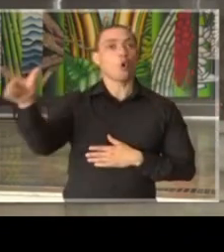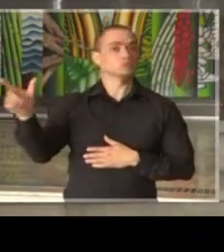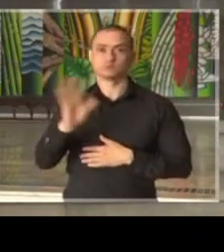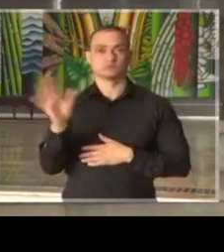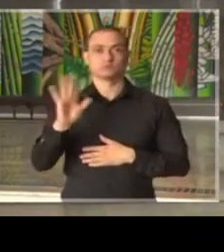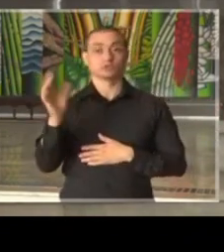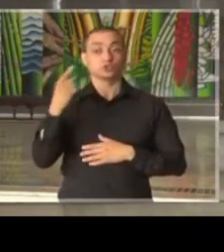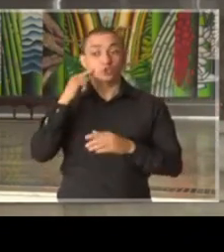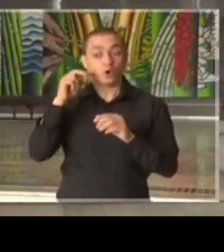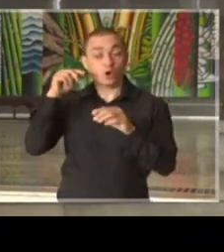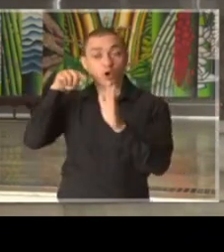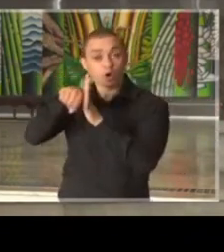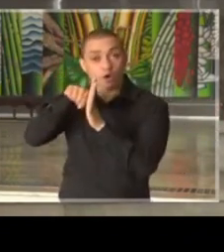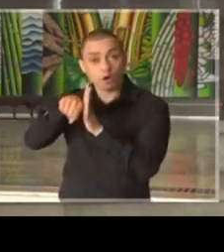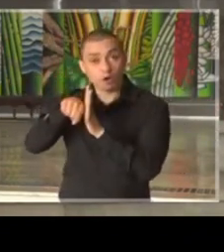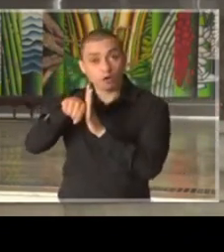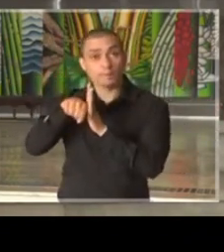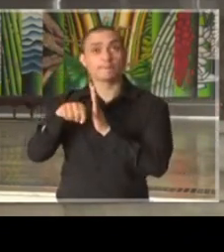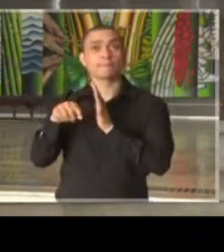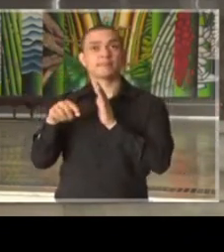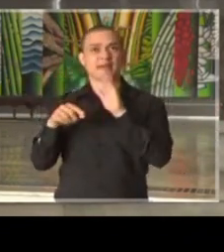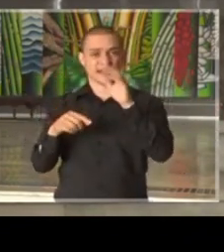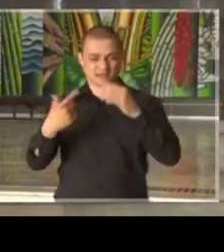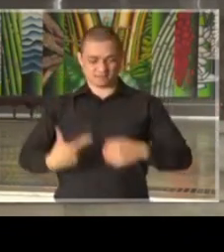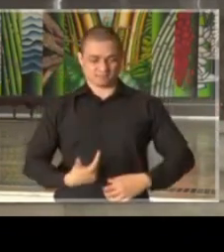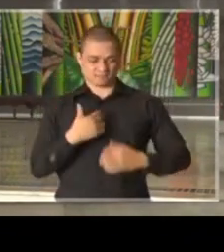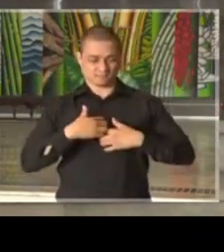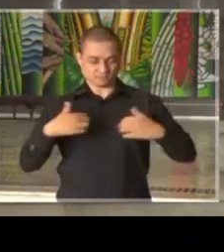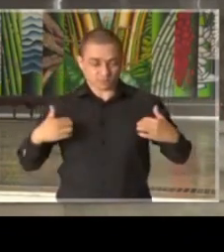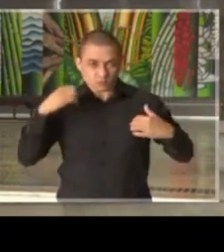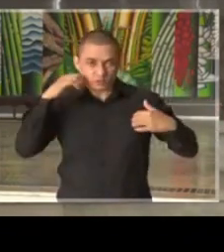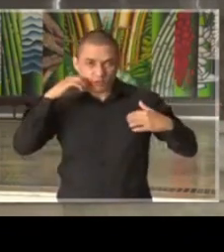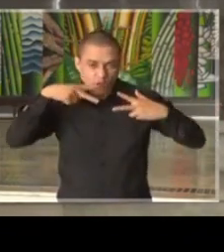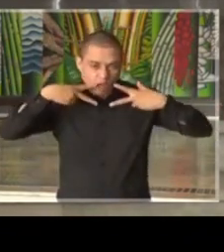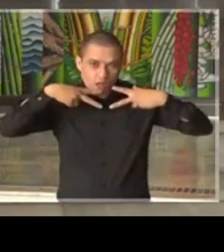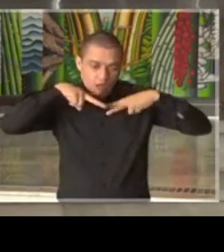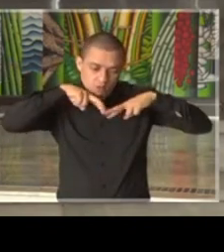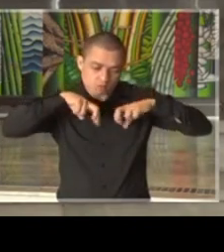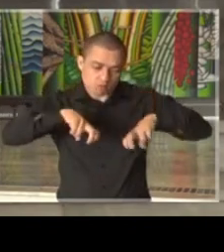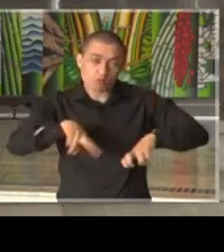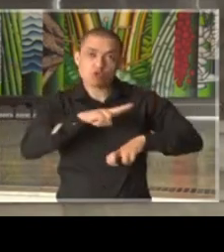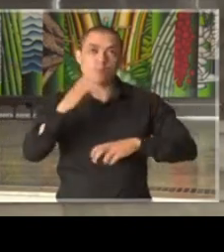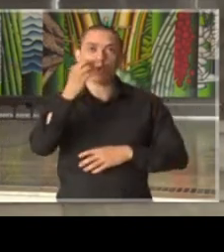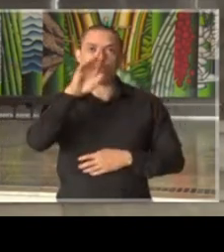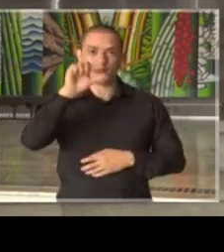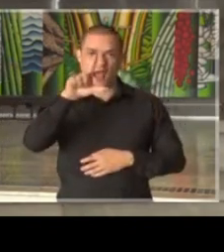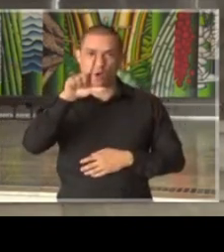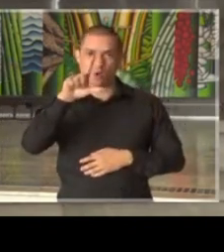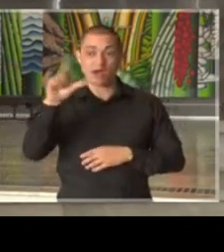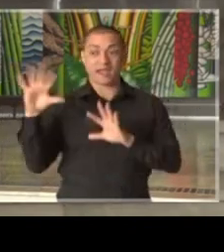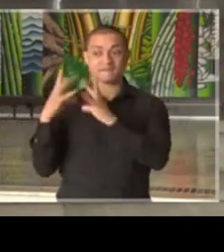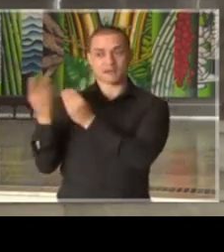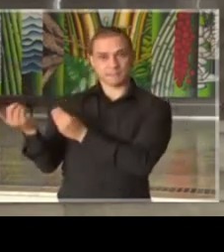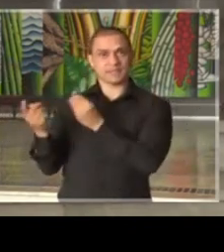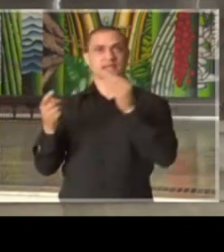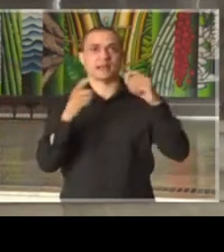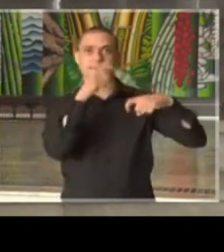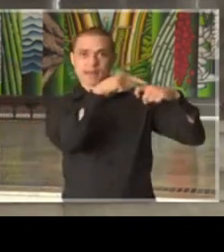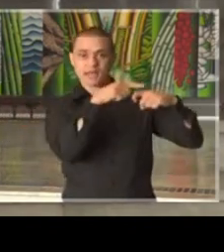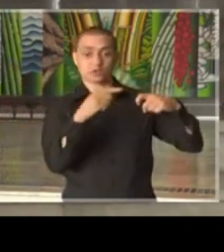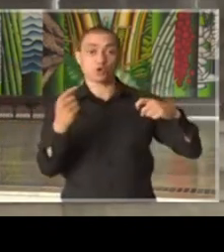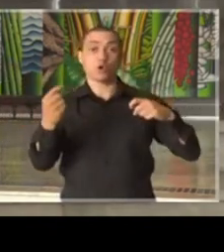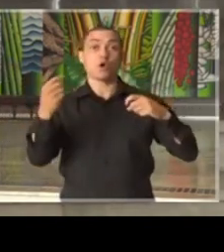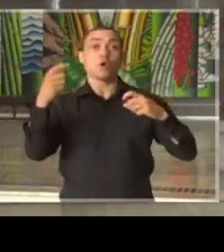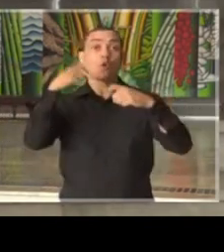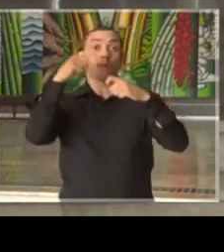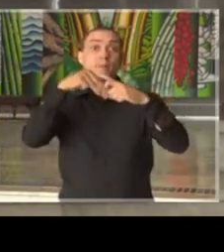feitos, vai ser feita uma autópsia que se chama oral, que é feita com familiares, médicos, enfim, o